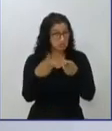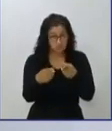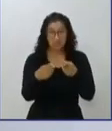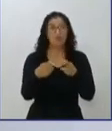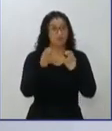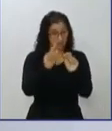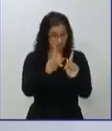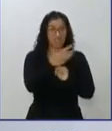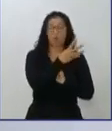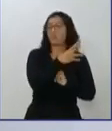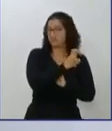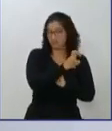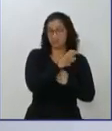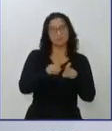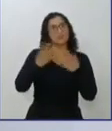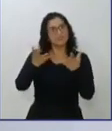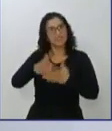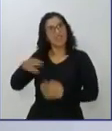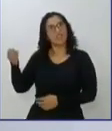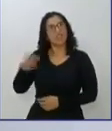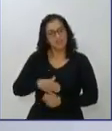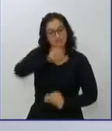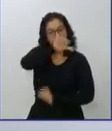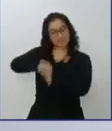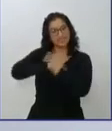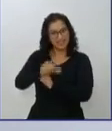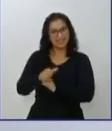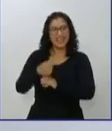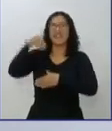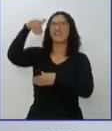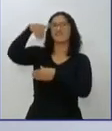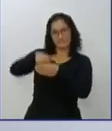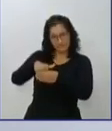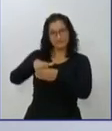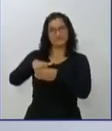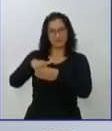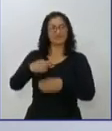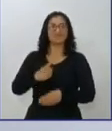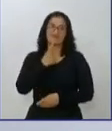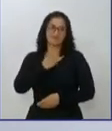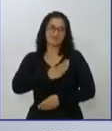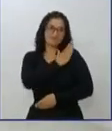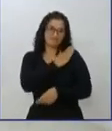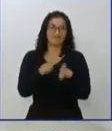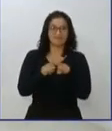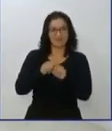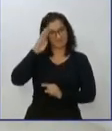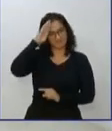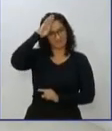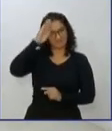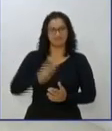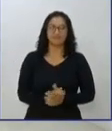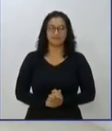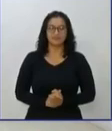de verdade, vote 28, capitão Contar, governador. E 22, Jair Bolsonaro, presidente. Capitão Contar, eu quero agradecer a